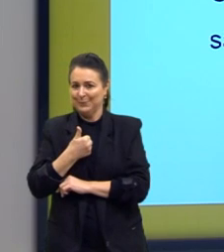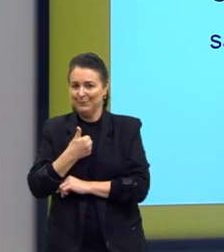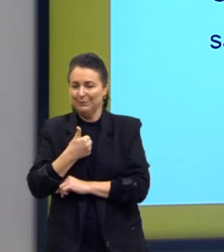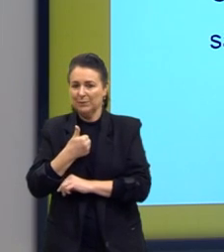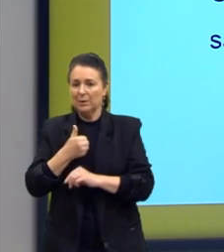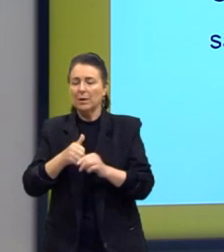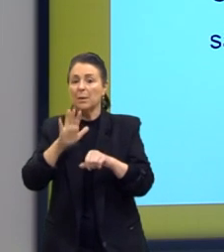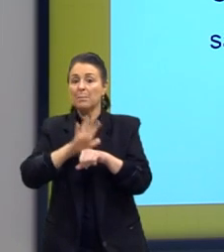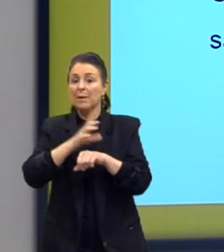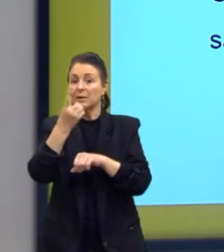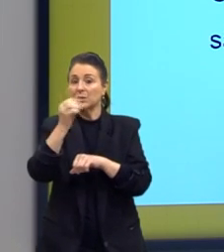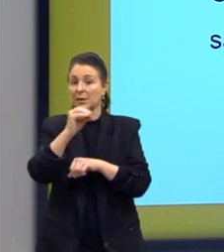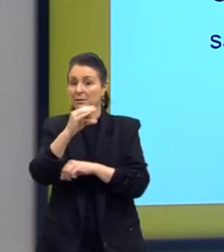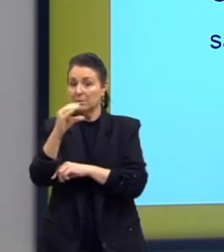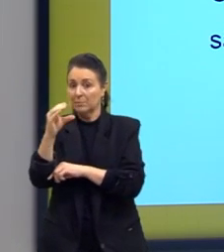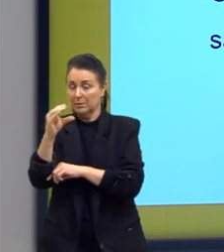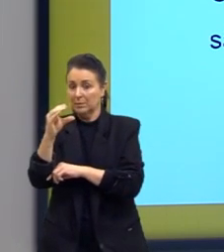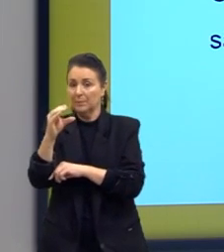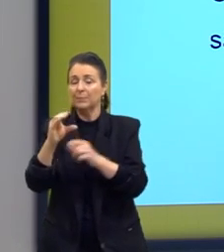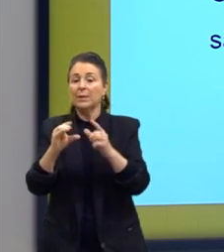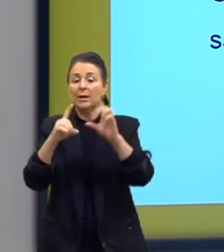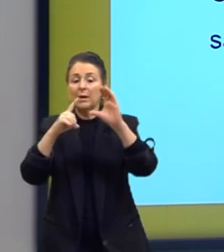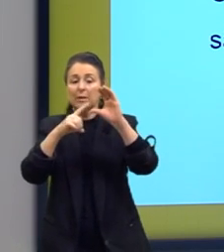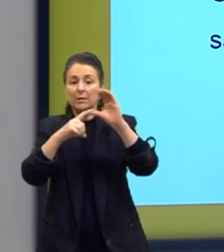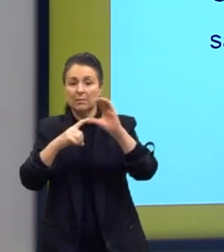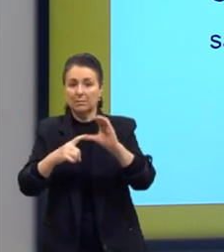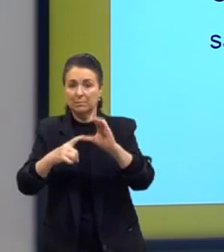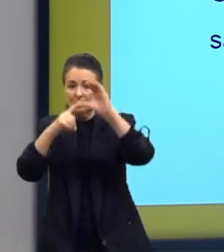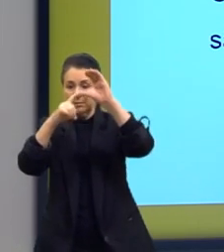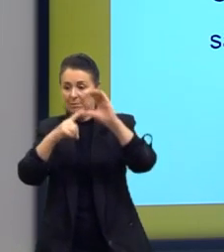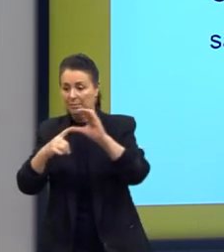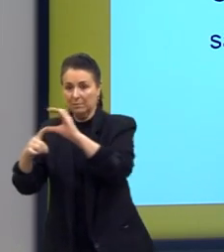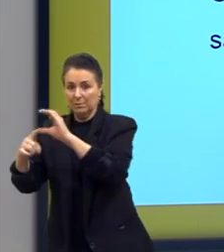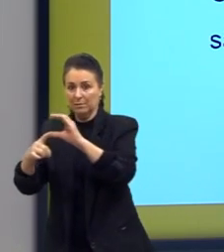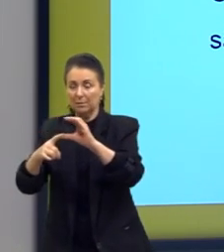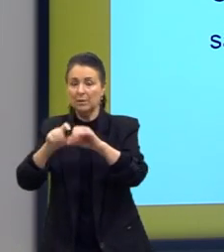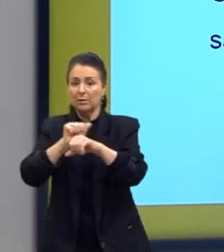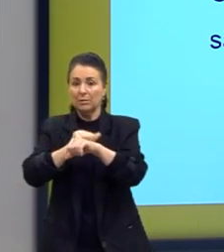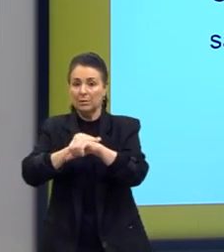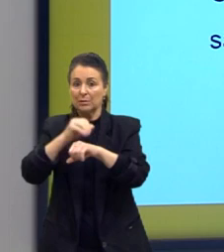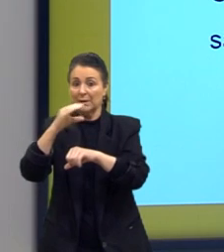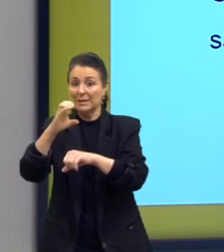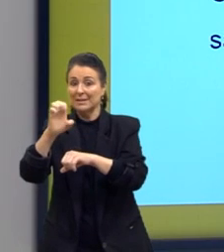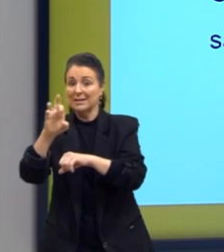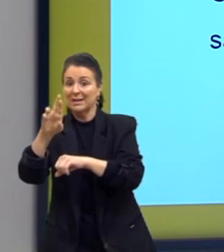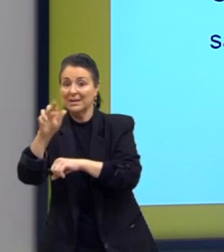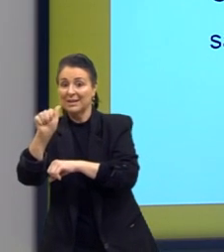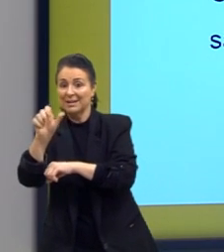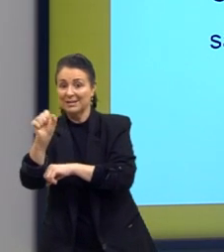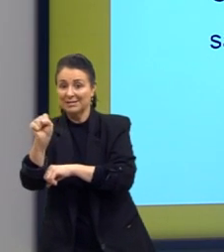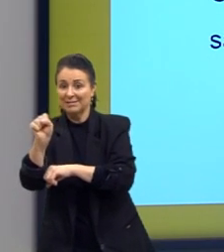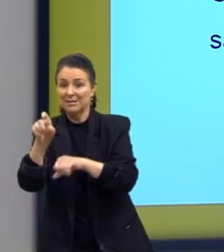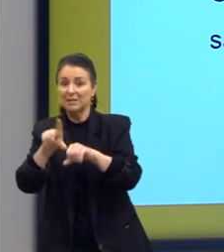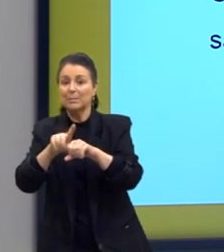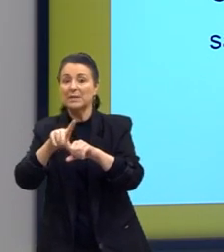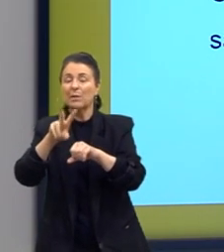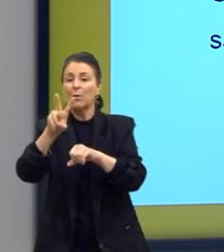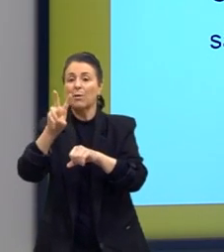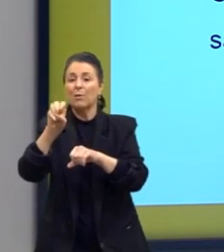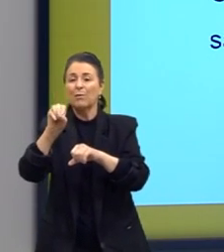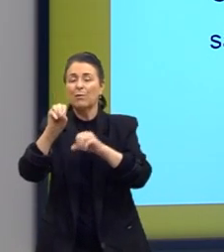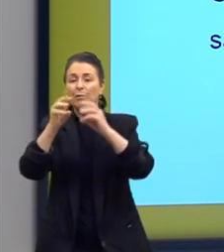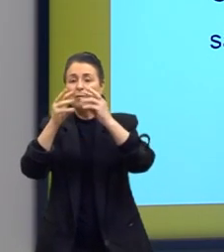10 carbonos, cadeia carbônica acima de 10, eles são sólidos, como as ceras, também são voláteis,